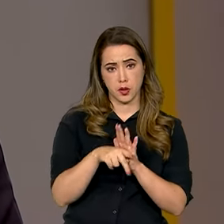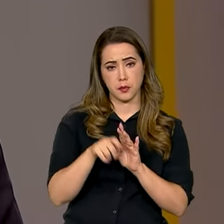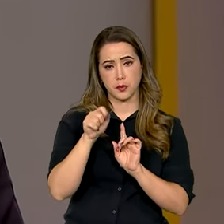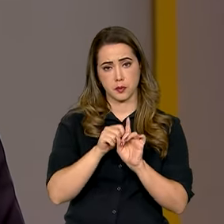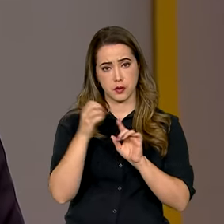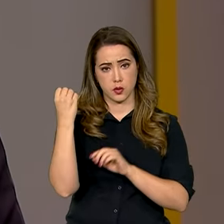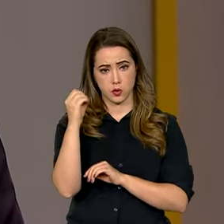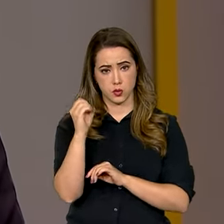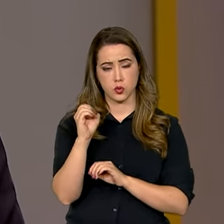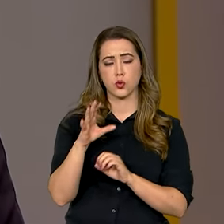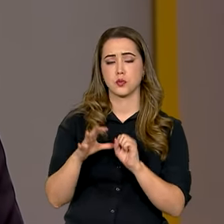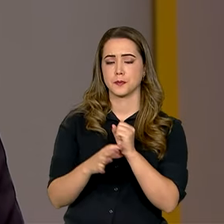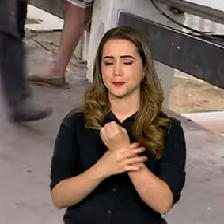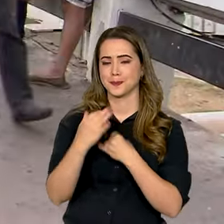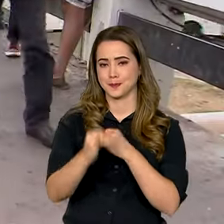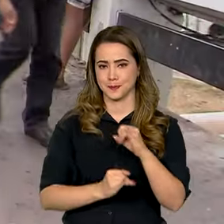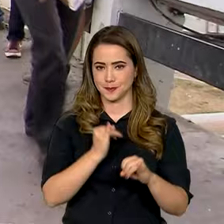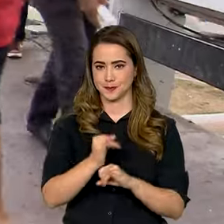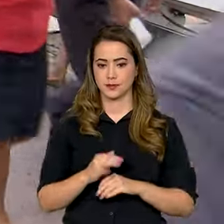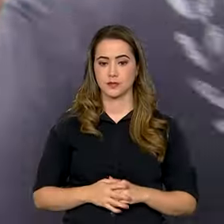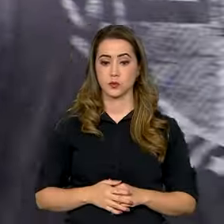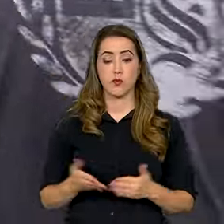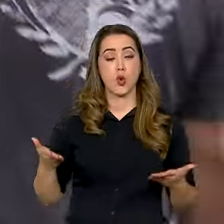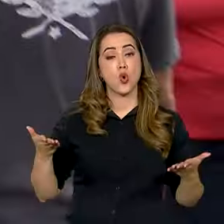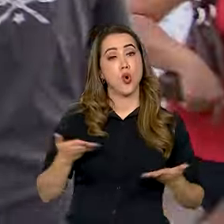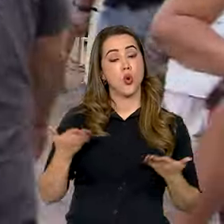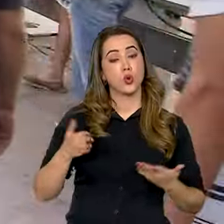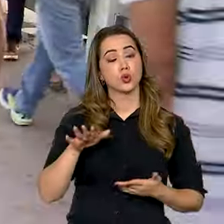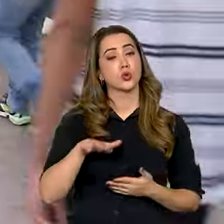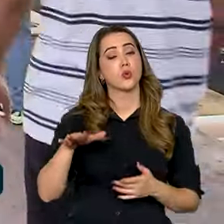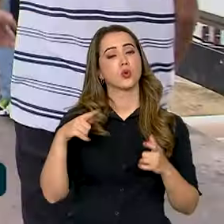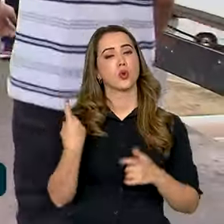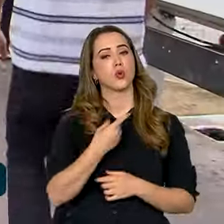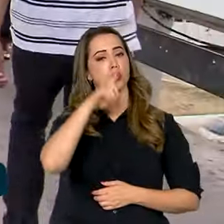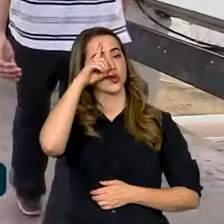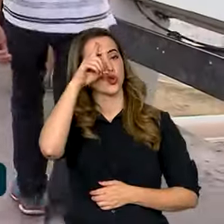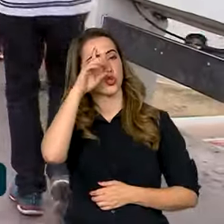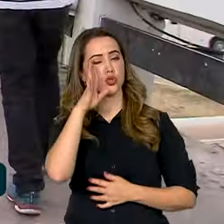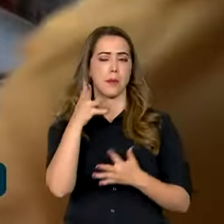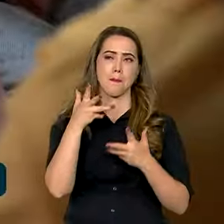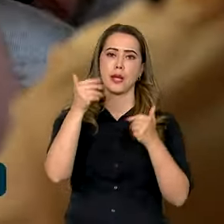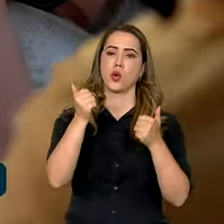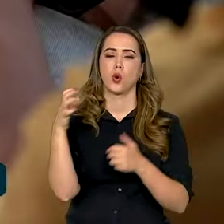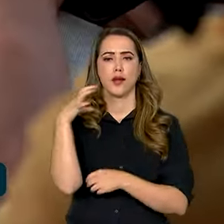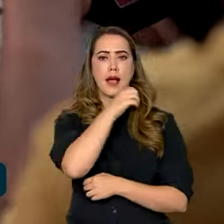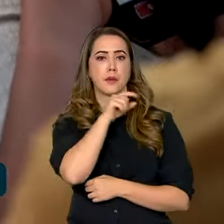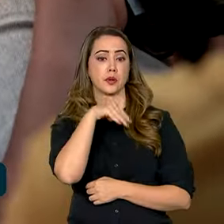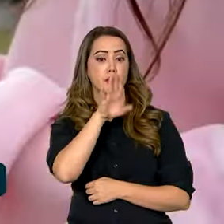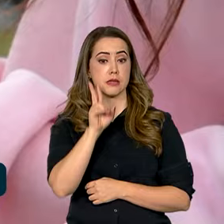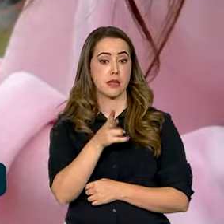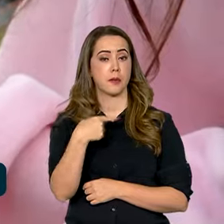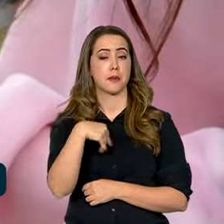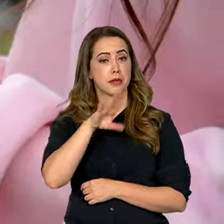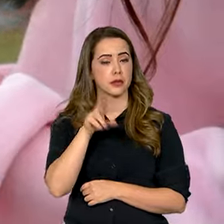Outubro Ciberseguro. Atualmente, para tornar o nosso dia a dia mais prático, cada vez mais estamos